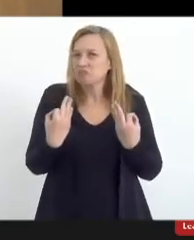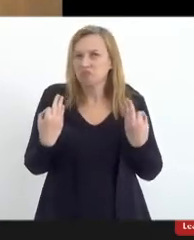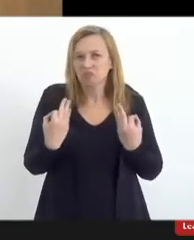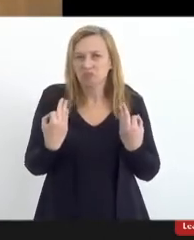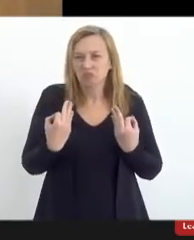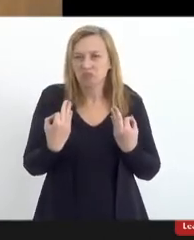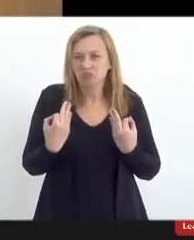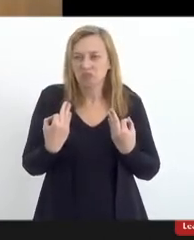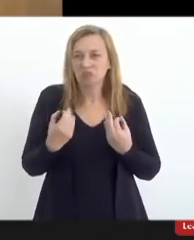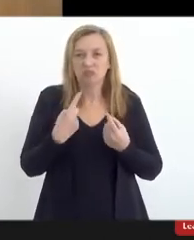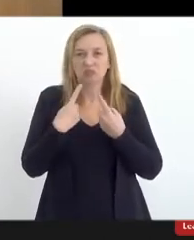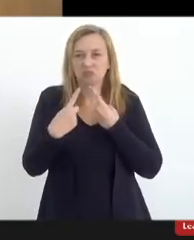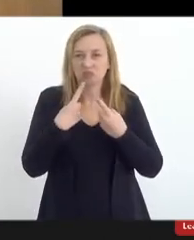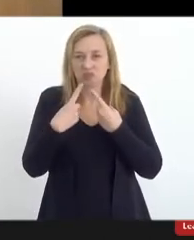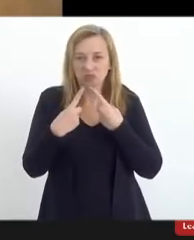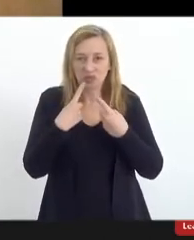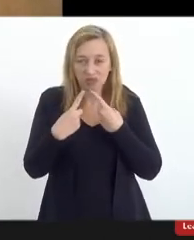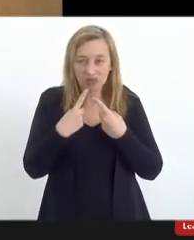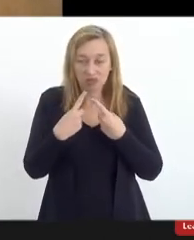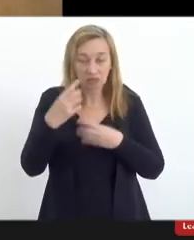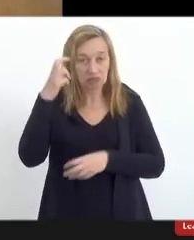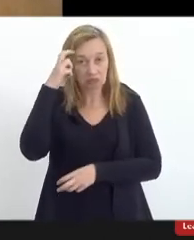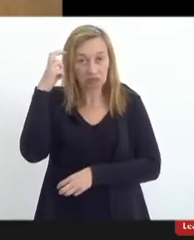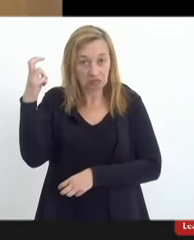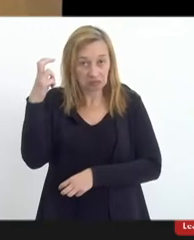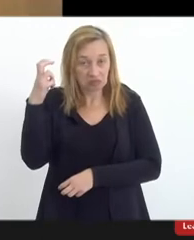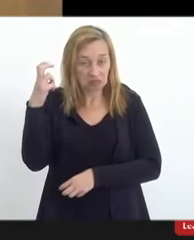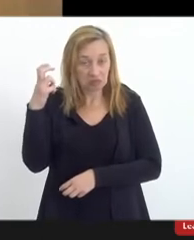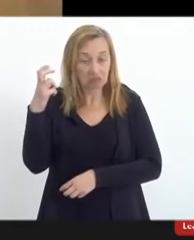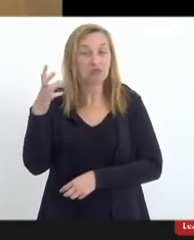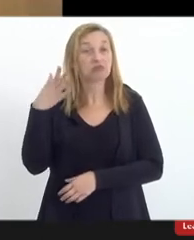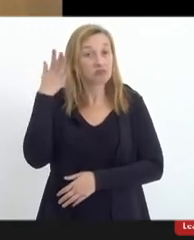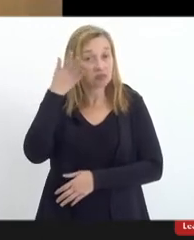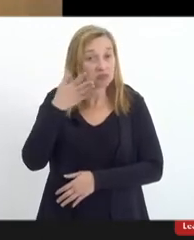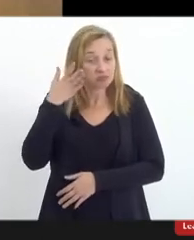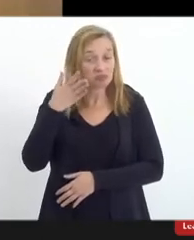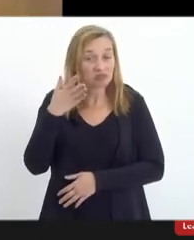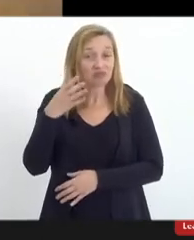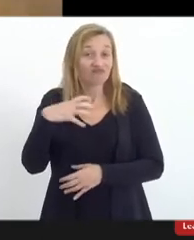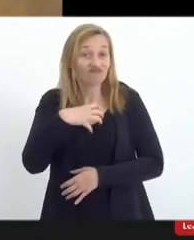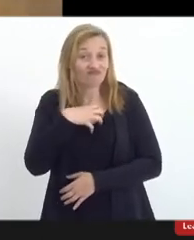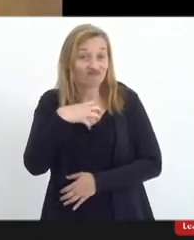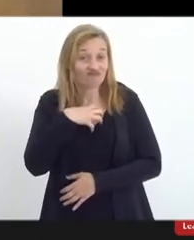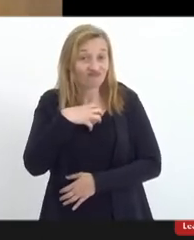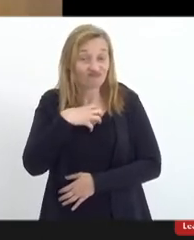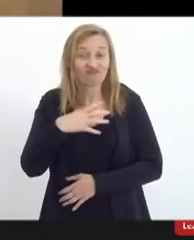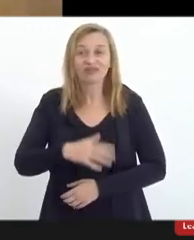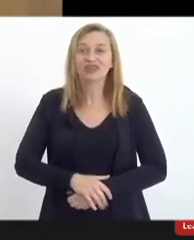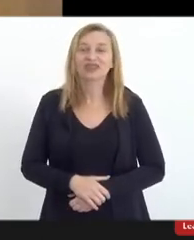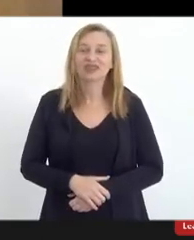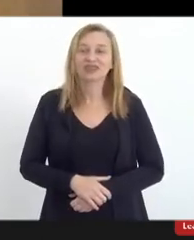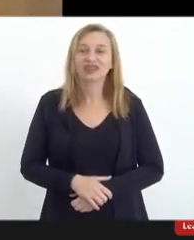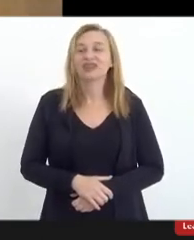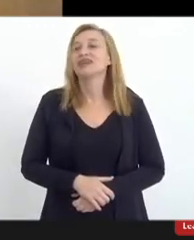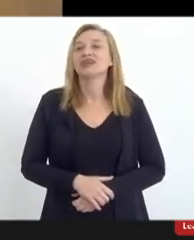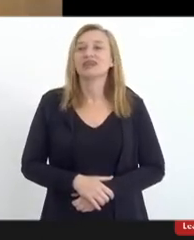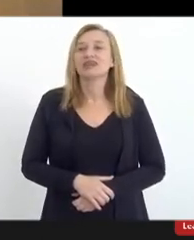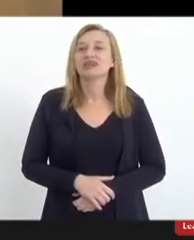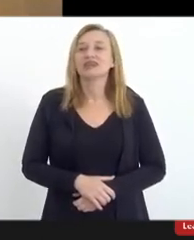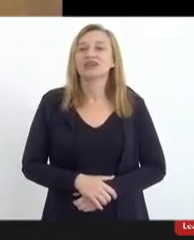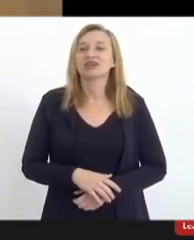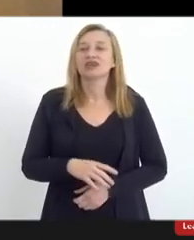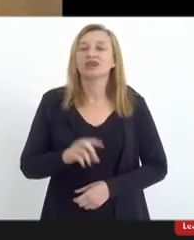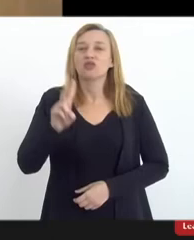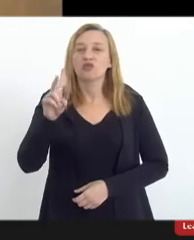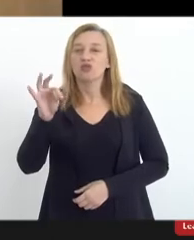aberto ao diálogo, inteligentíssimo, palestrante nesse sentido, enquanto ocupou a titularidade da diocese de